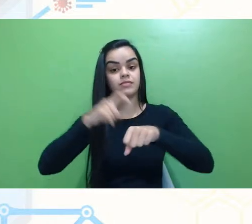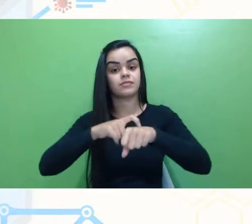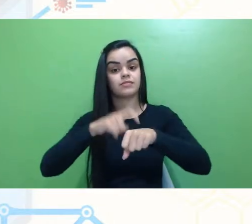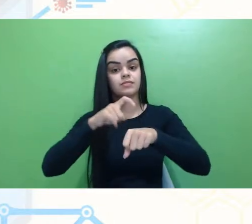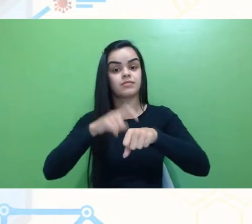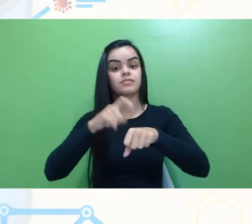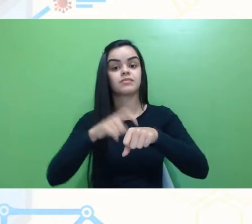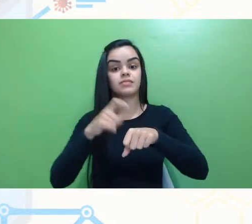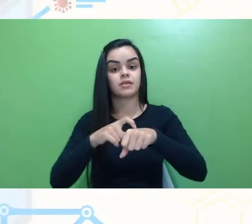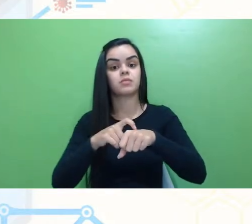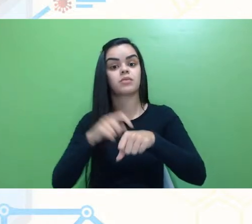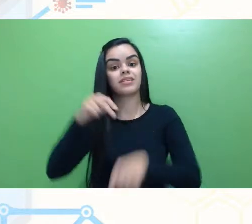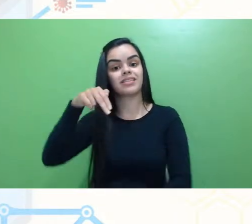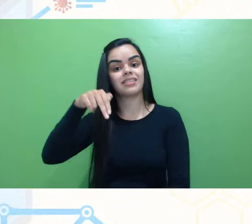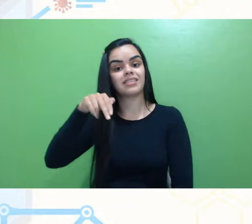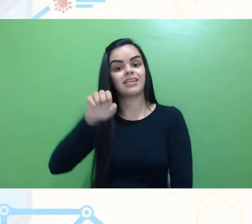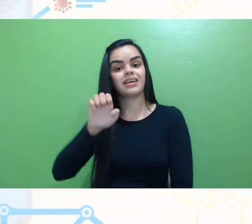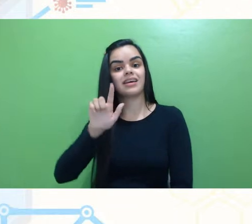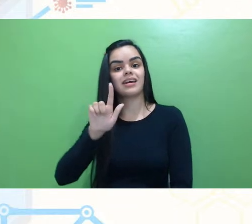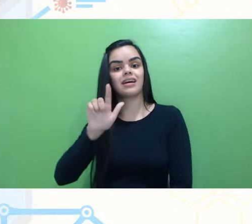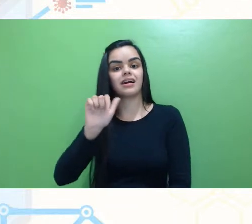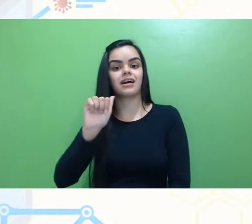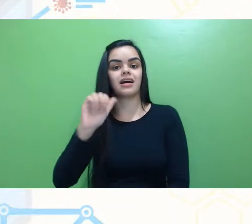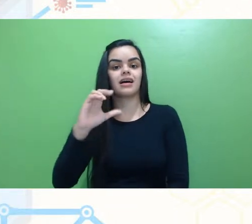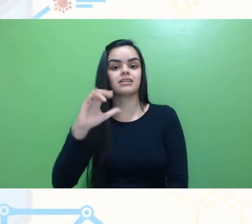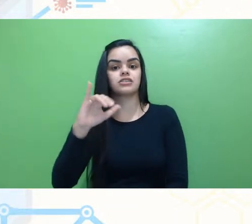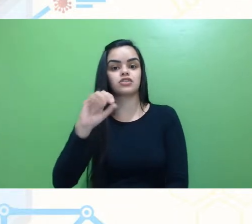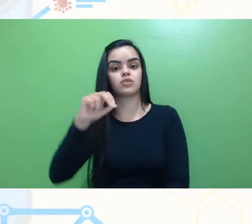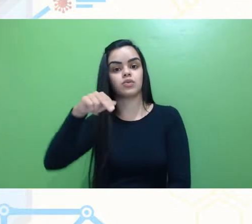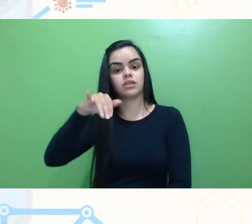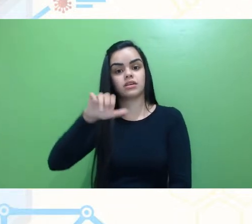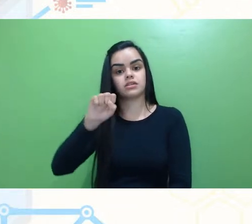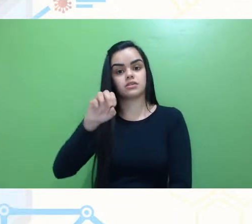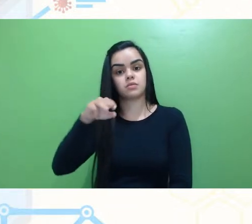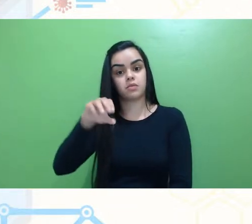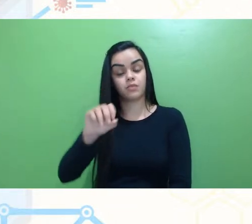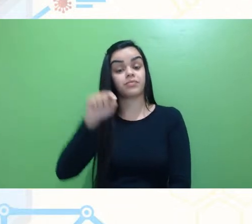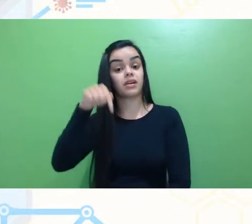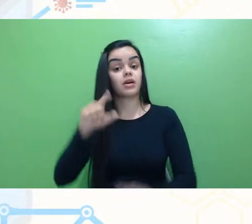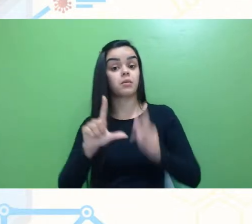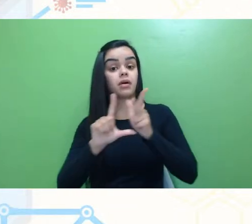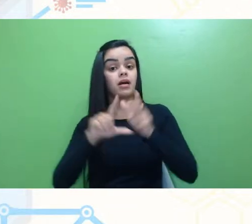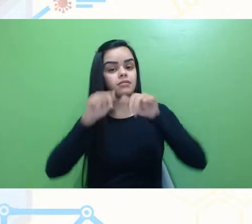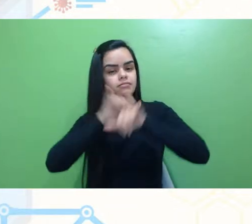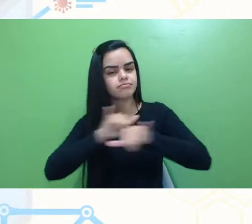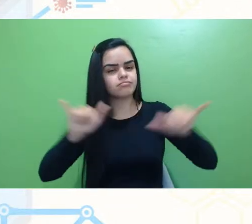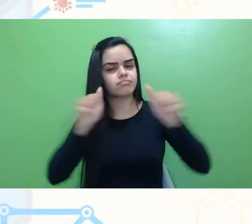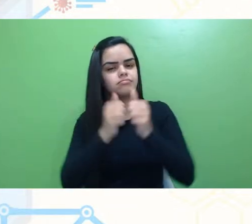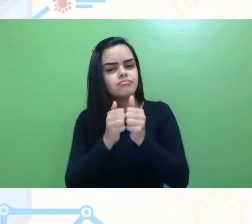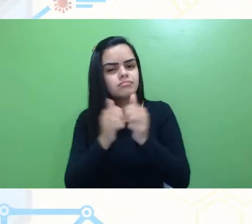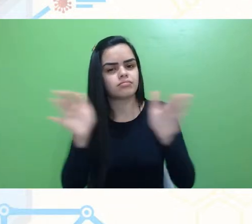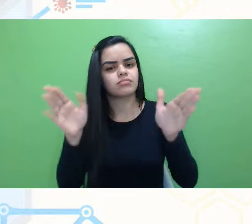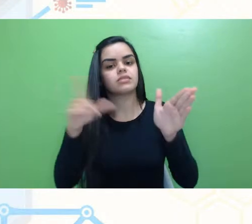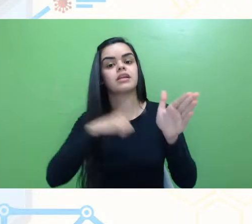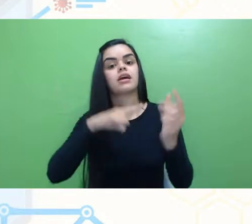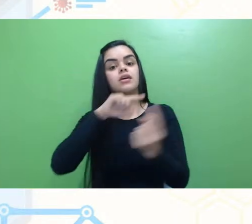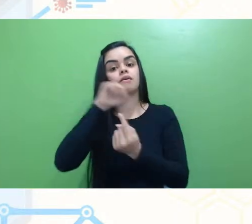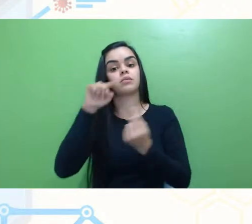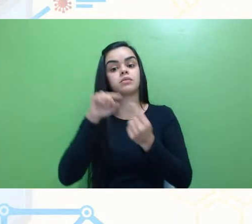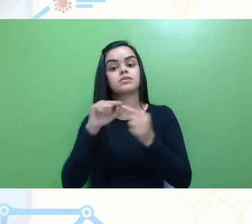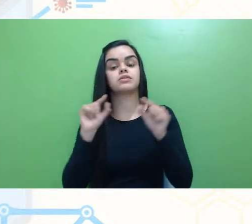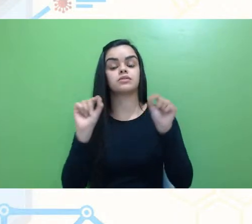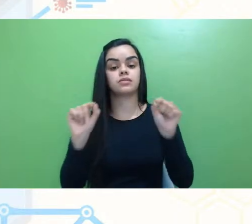Negacionismo, Desafios e Perspectivas. Essa é uma live de lançamento que tem como objetivo